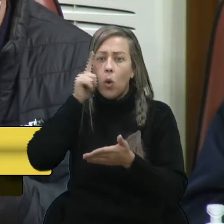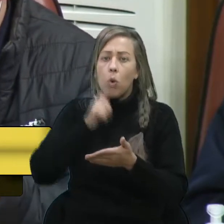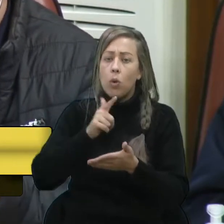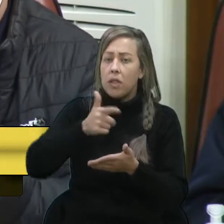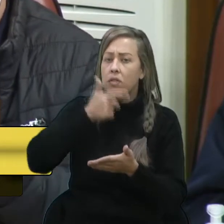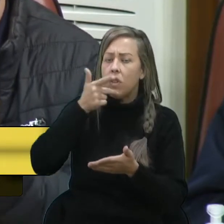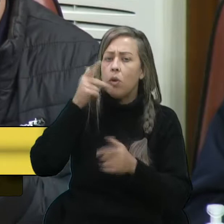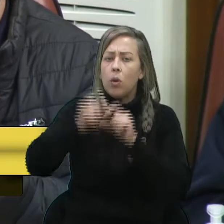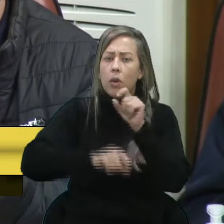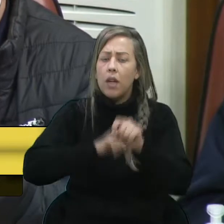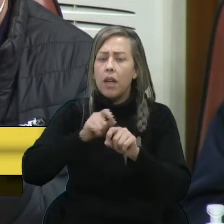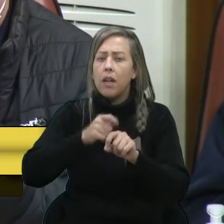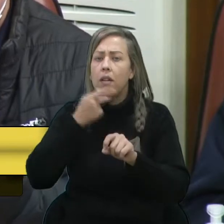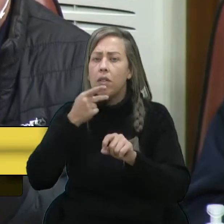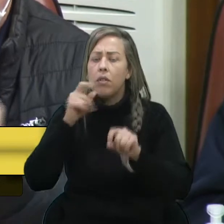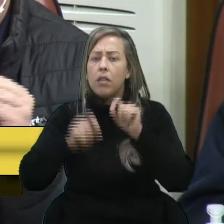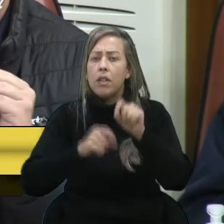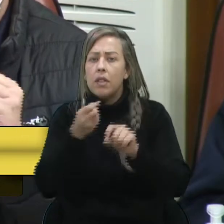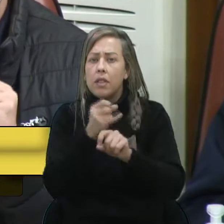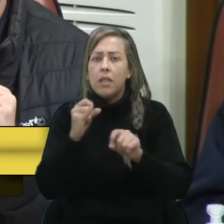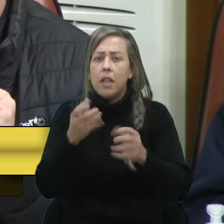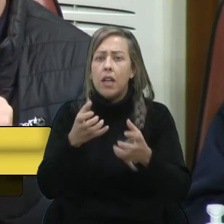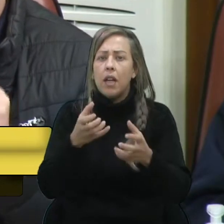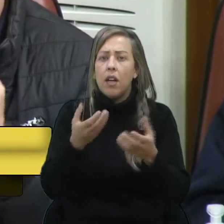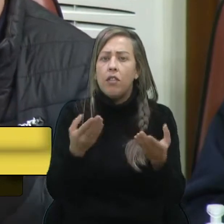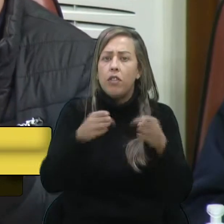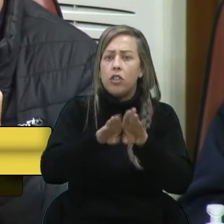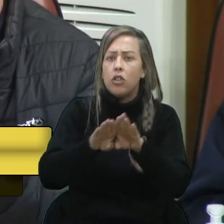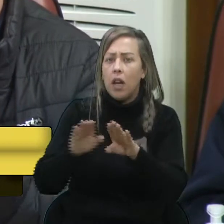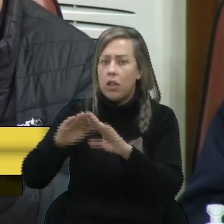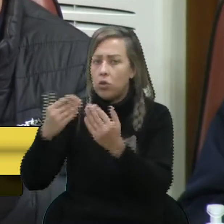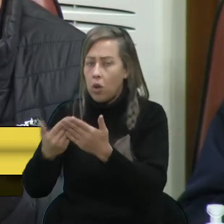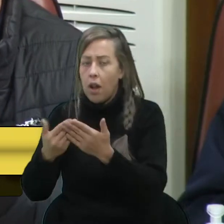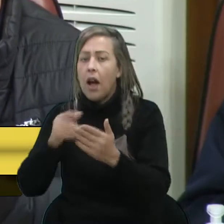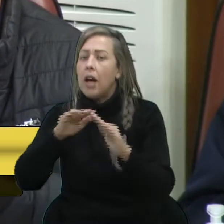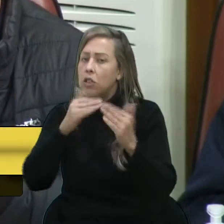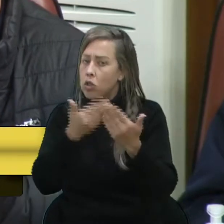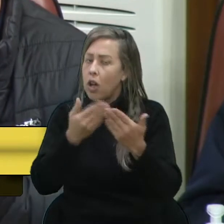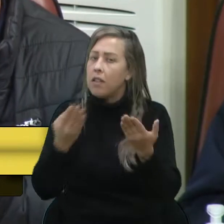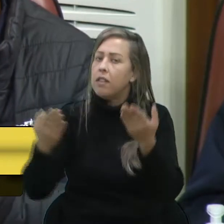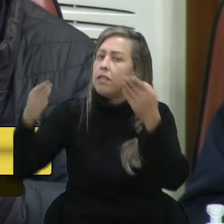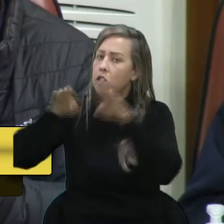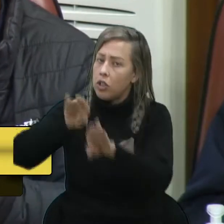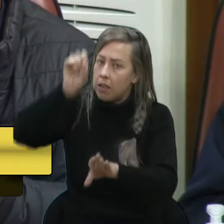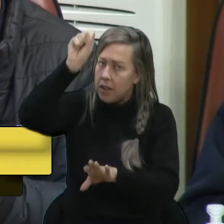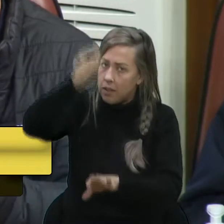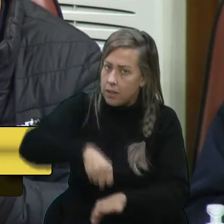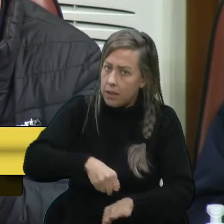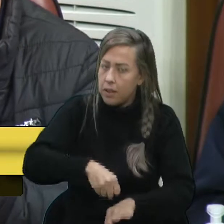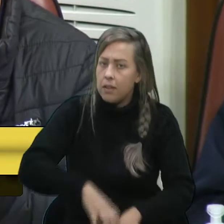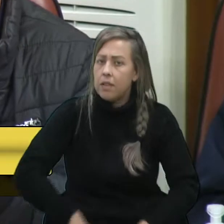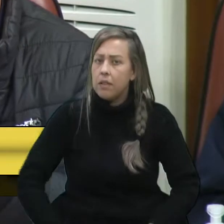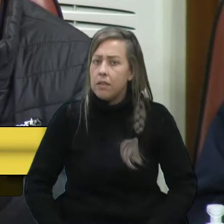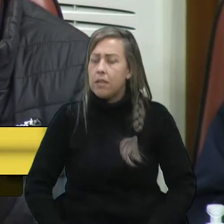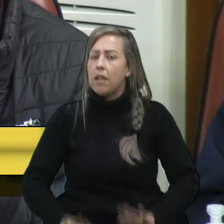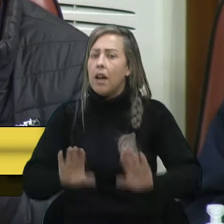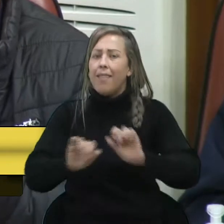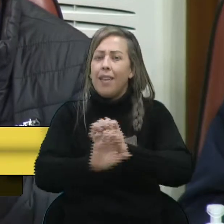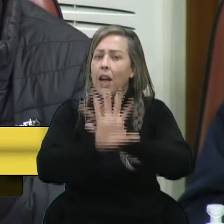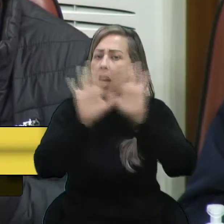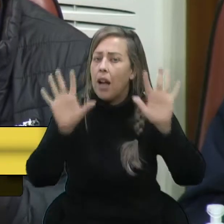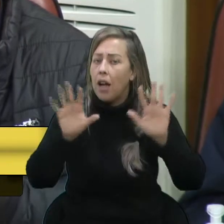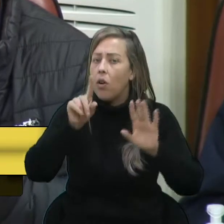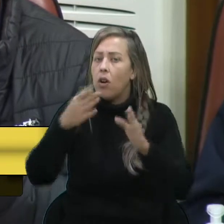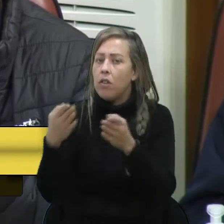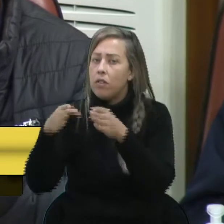escutei que ele disse que se quer ir fechar a escola... Não, a escola Arnaldo Balveço está fechada, sim. Tá? Então vamos deixar claro que